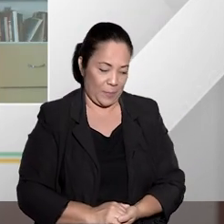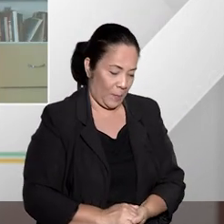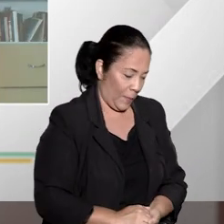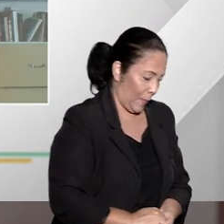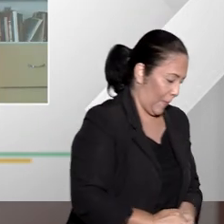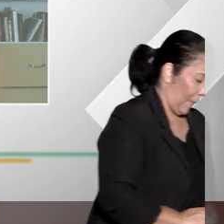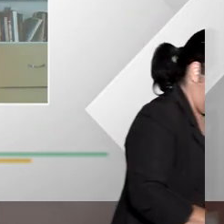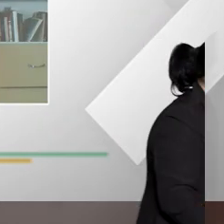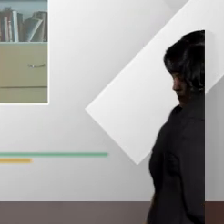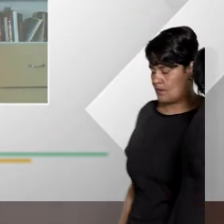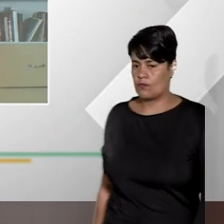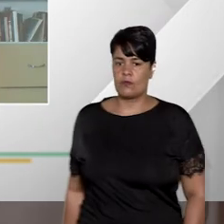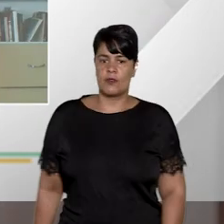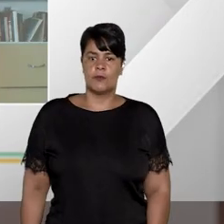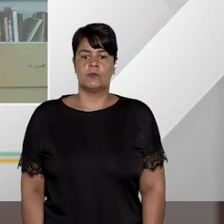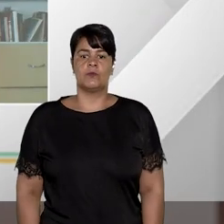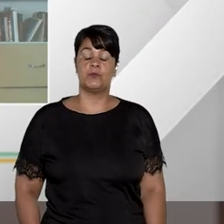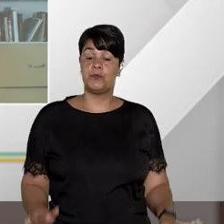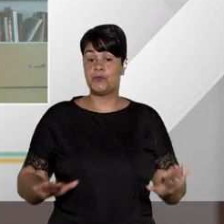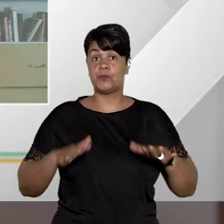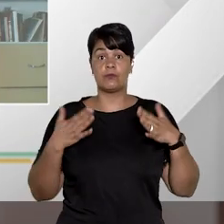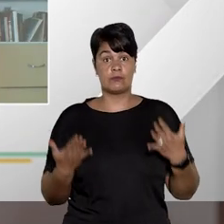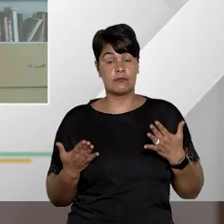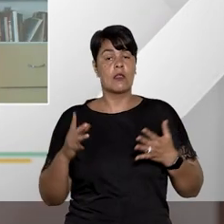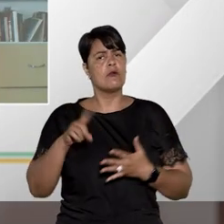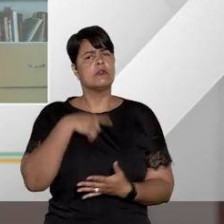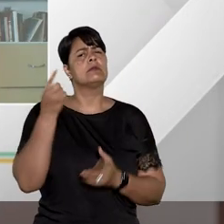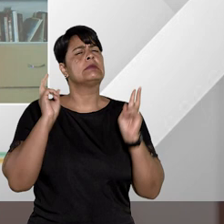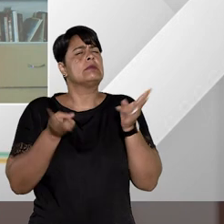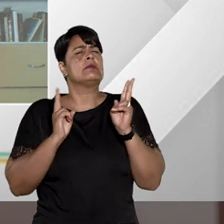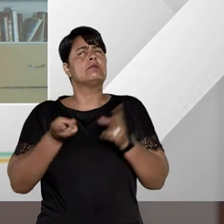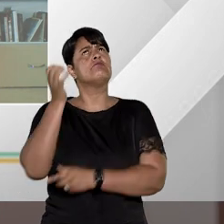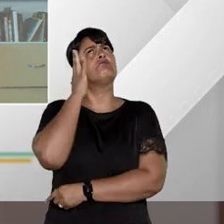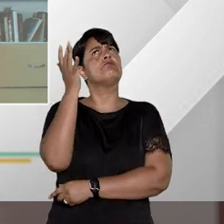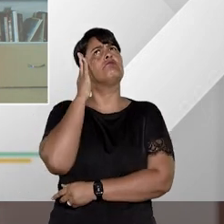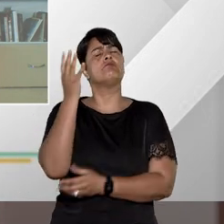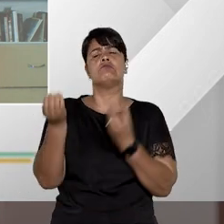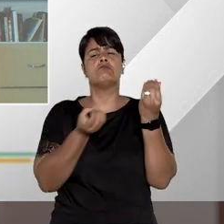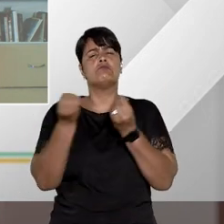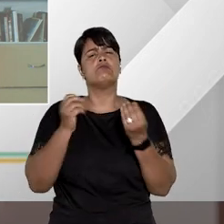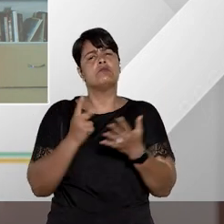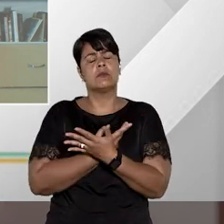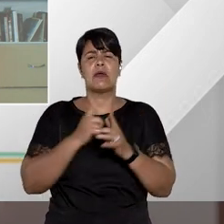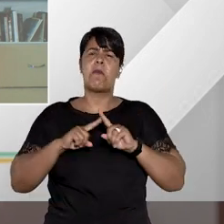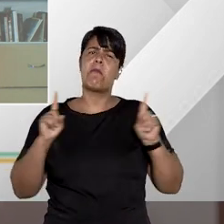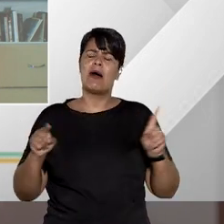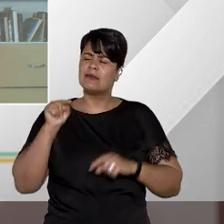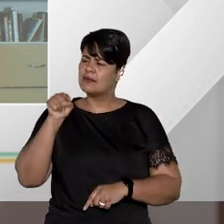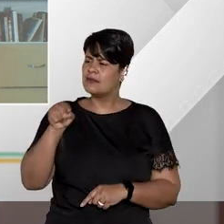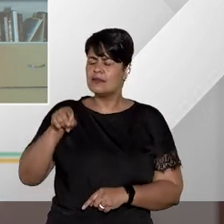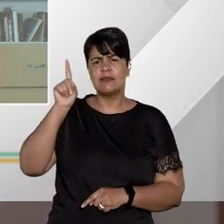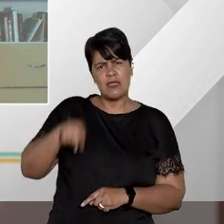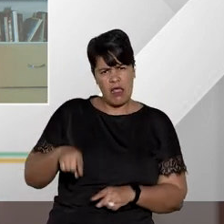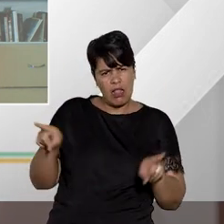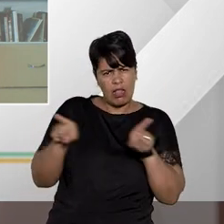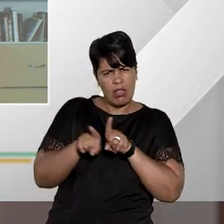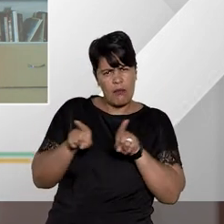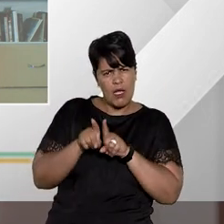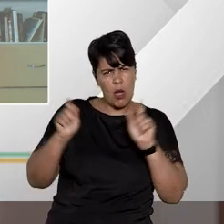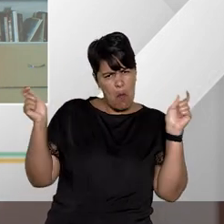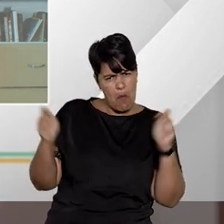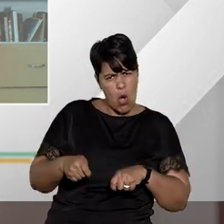Bom, a gente sempre imagina que o habeas corpus abrange a esfera pública, mas esse remédio constitucional também é oponível